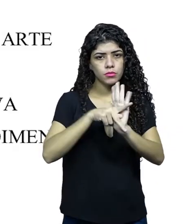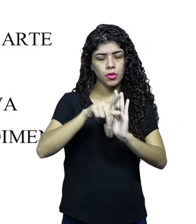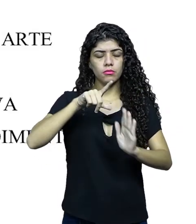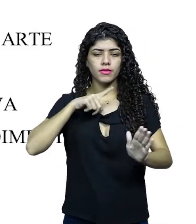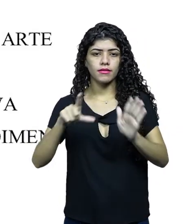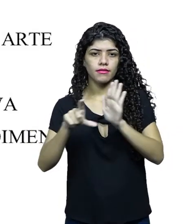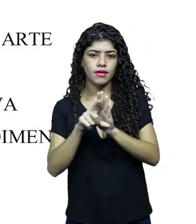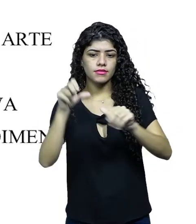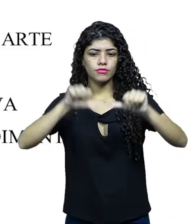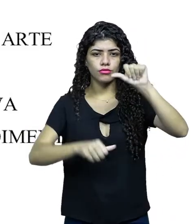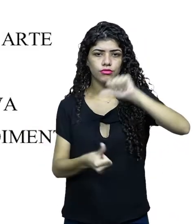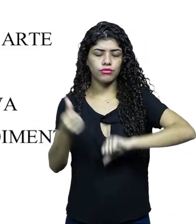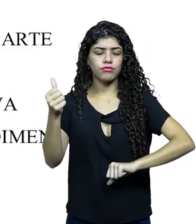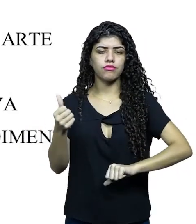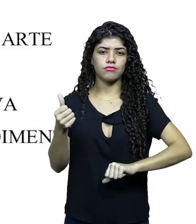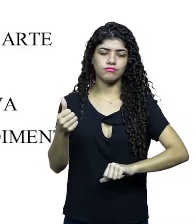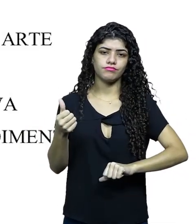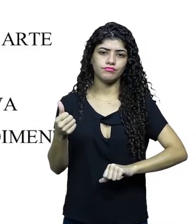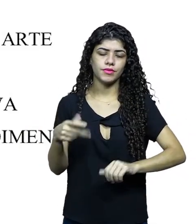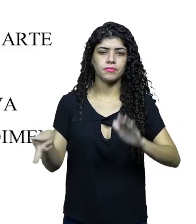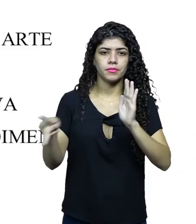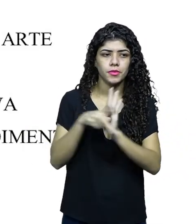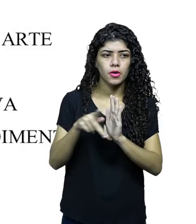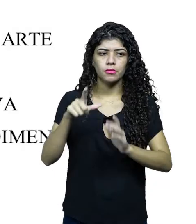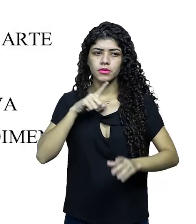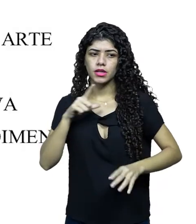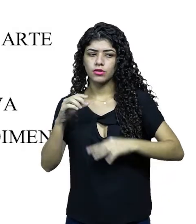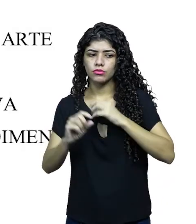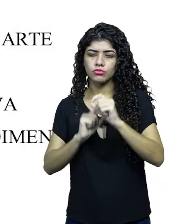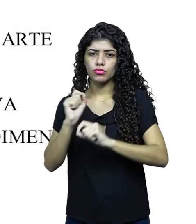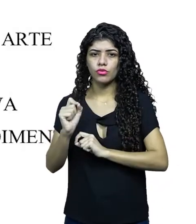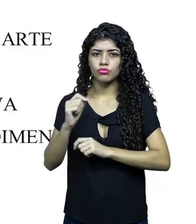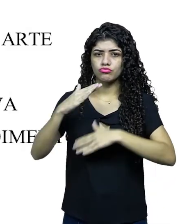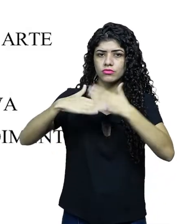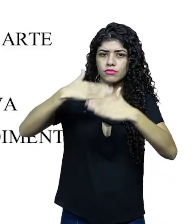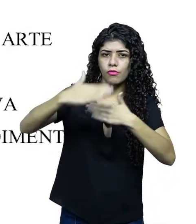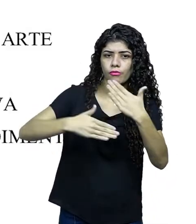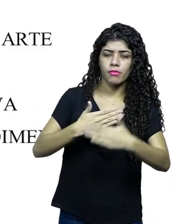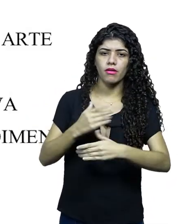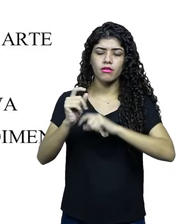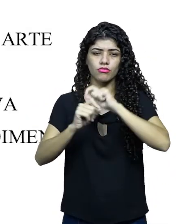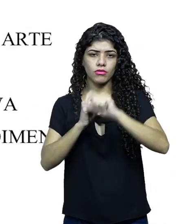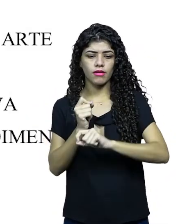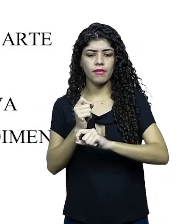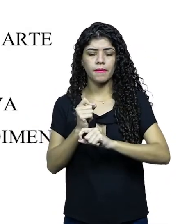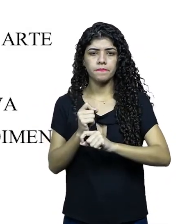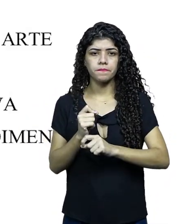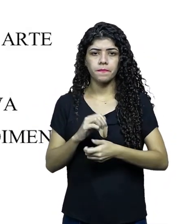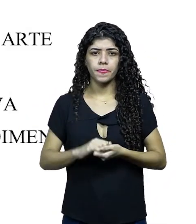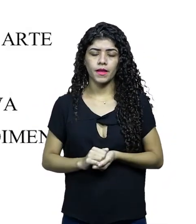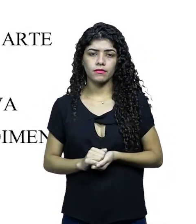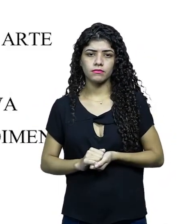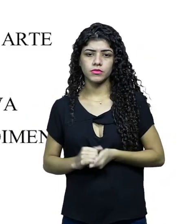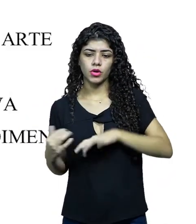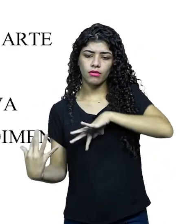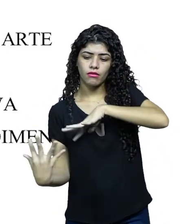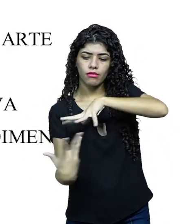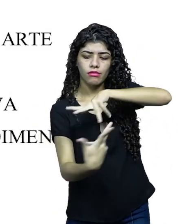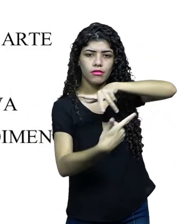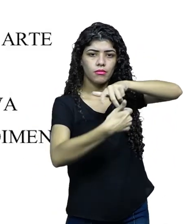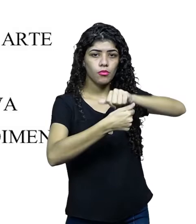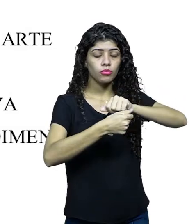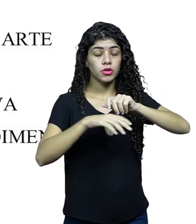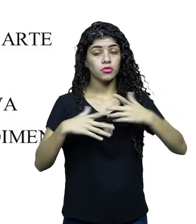próprio, tem leis físicas próprias. Tem todo um desenvolvimento do que é